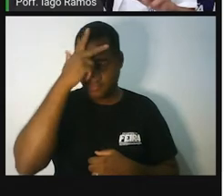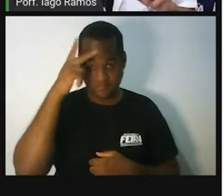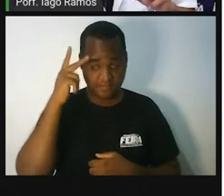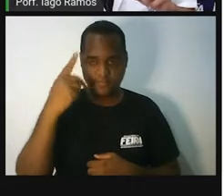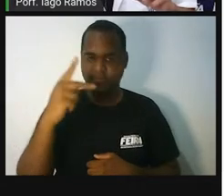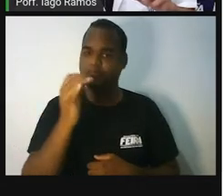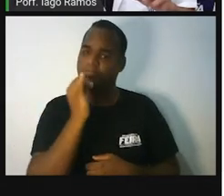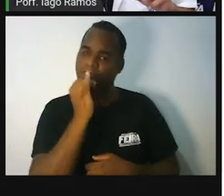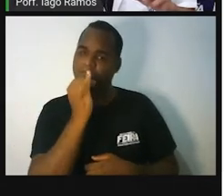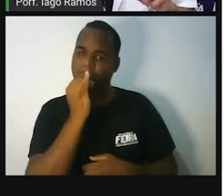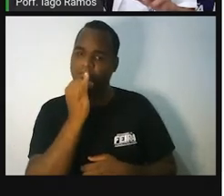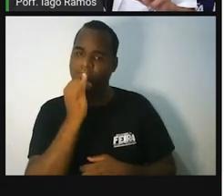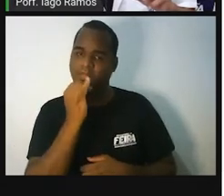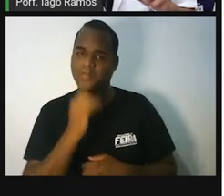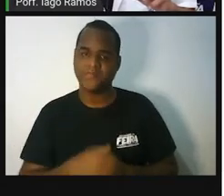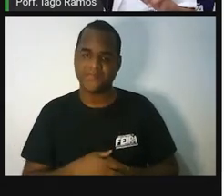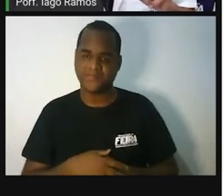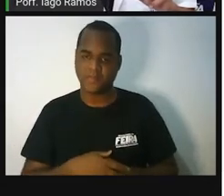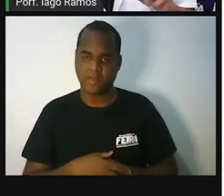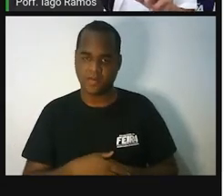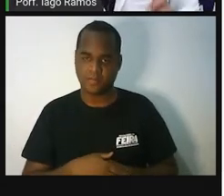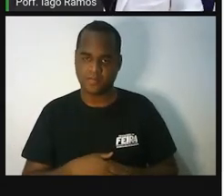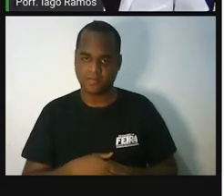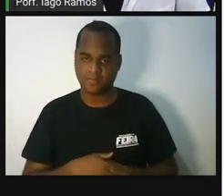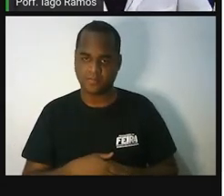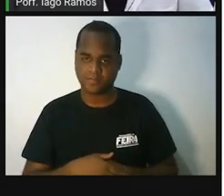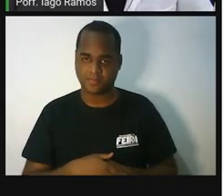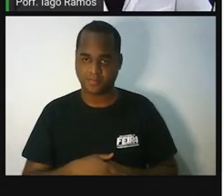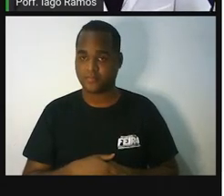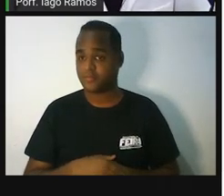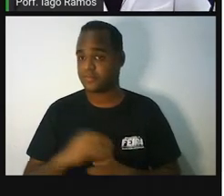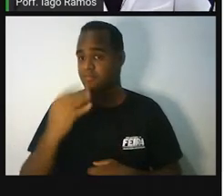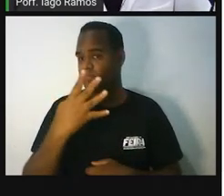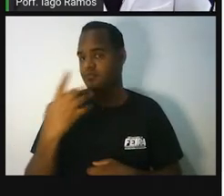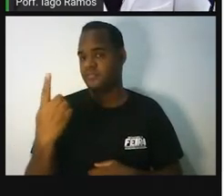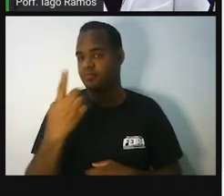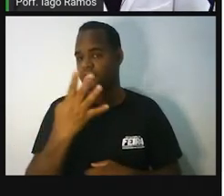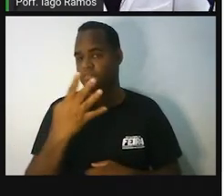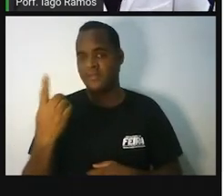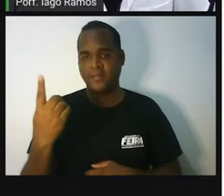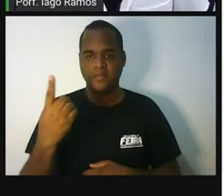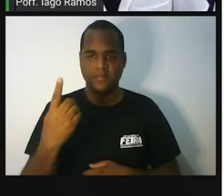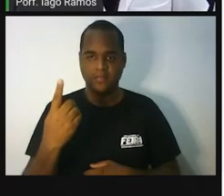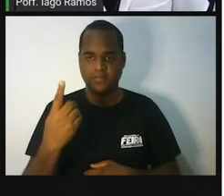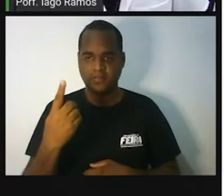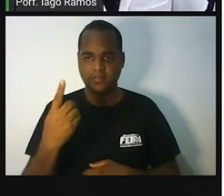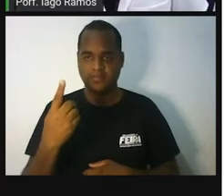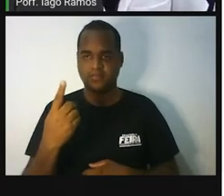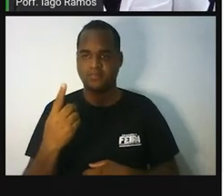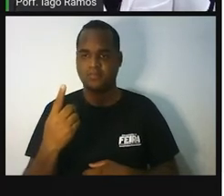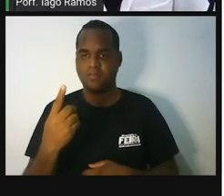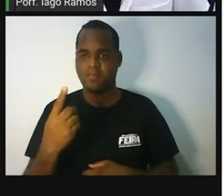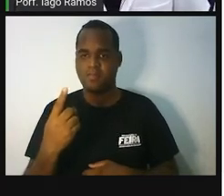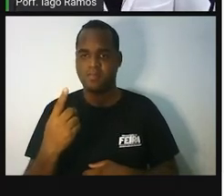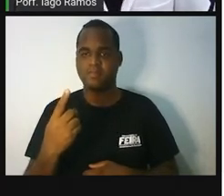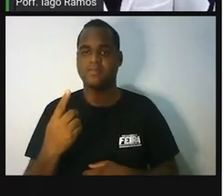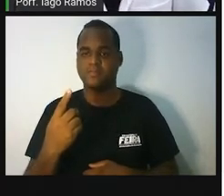fazer um exemplo aqui com o número calçado 41, certo? Então, o primeiro passo aqui, ó,